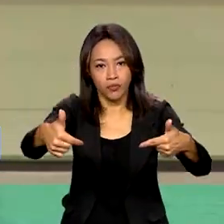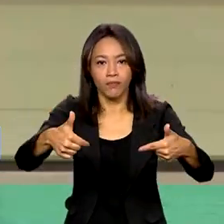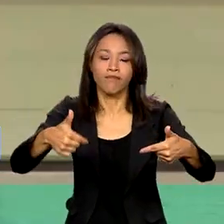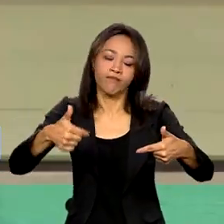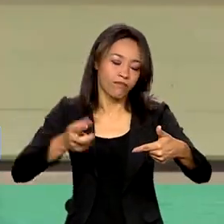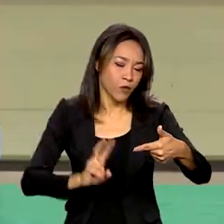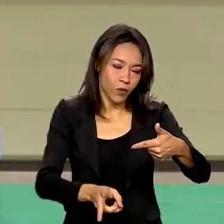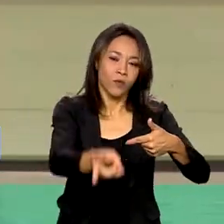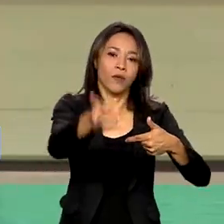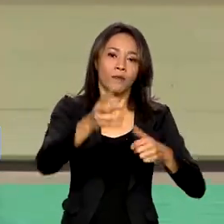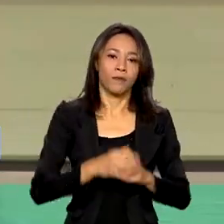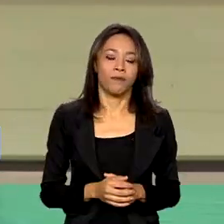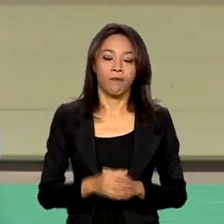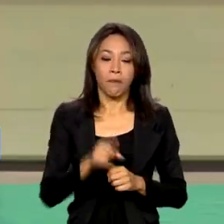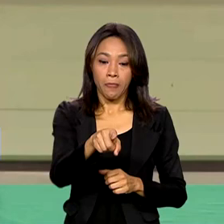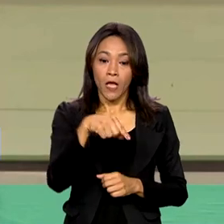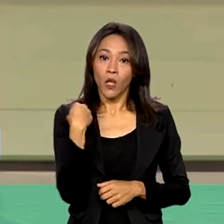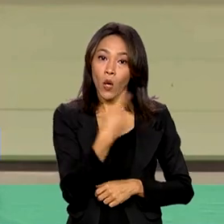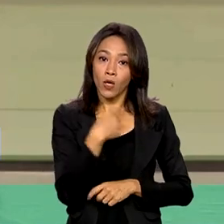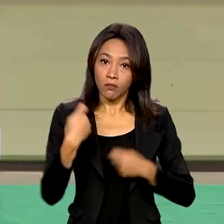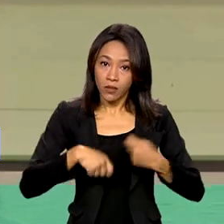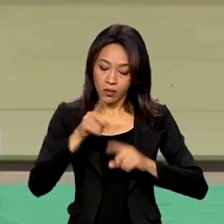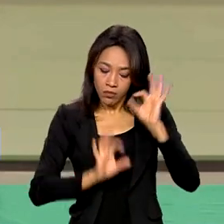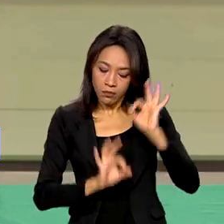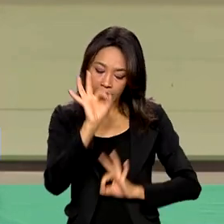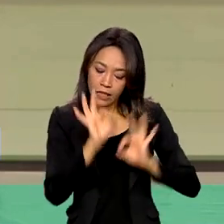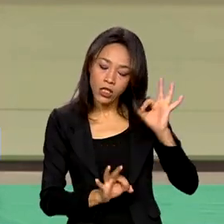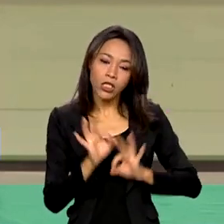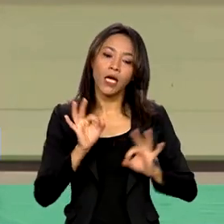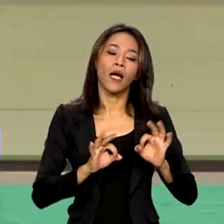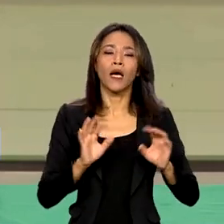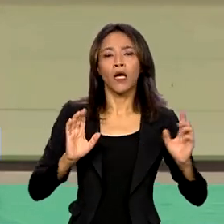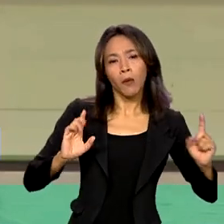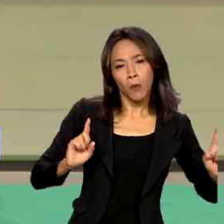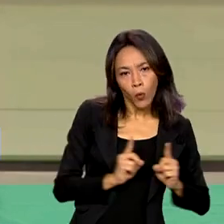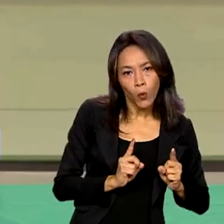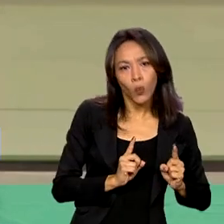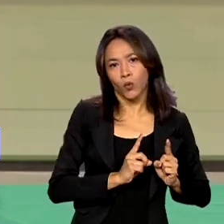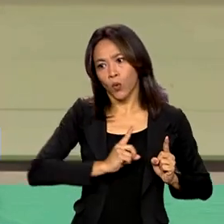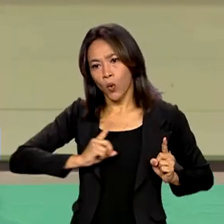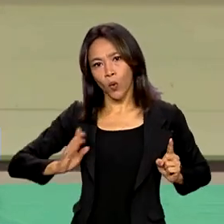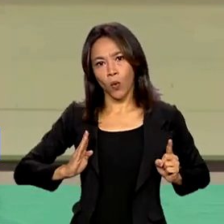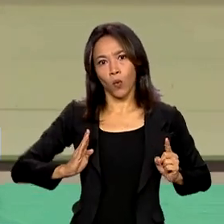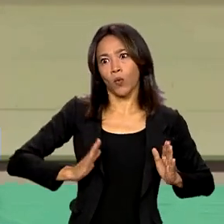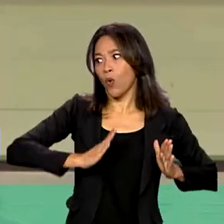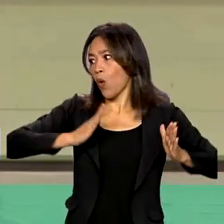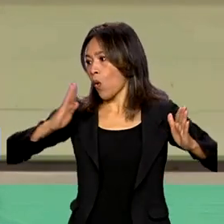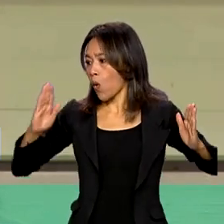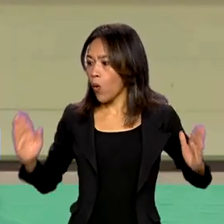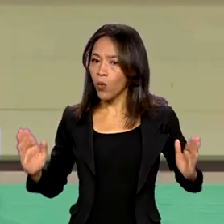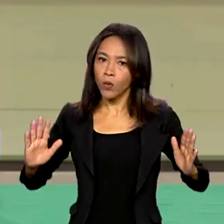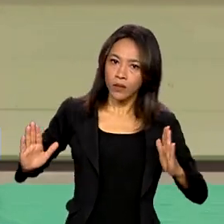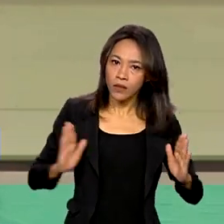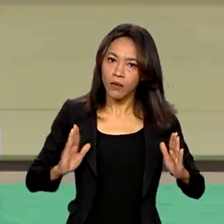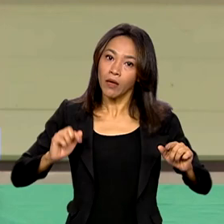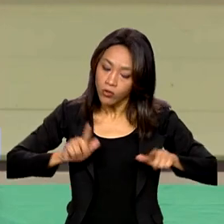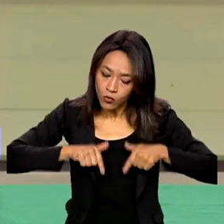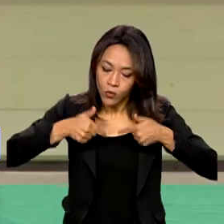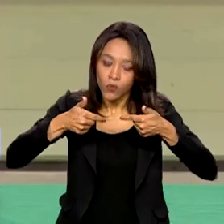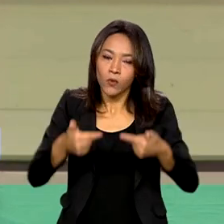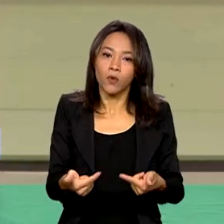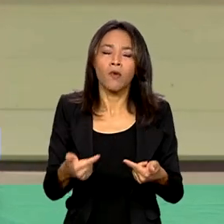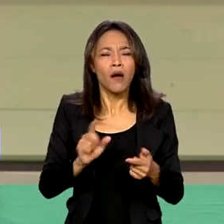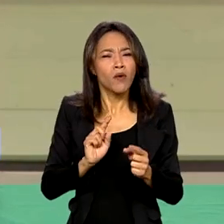que fazer o planejamento de medidas de curto, médio e longo prazo para garantirmos que